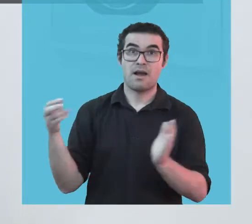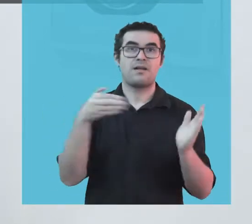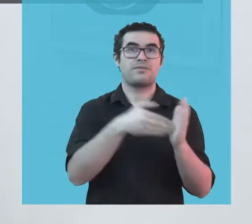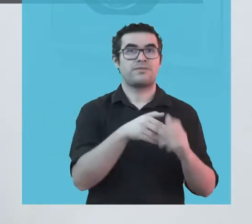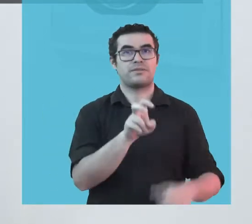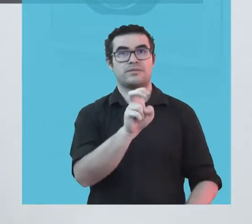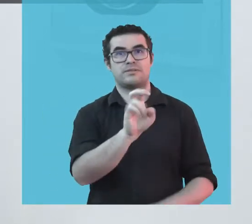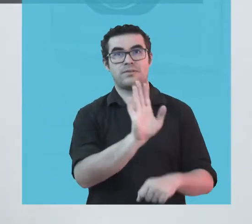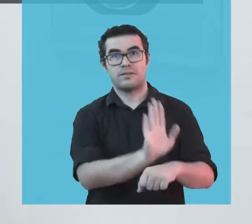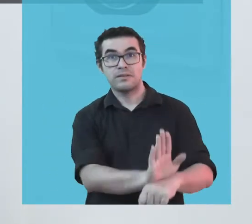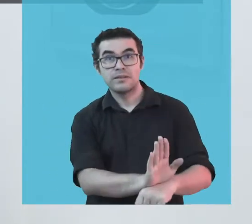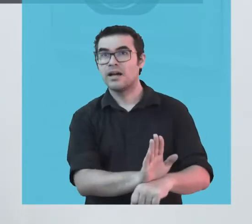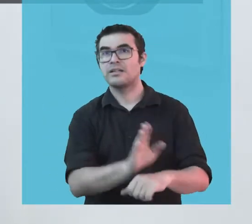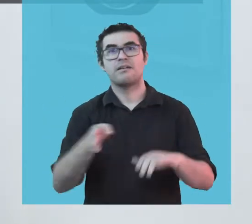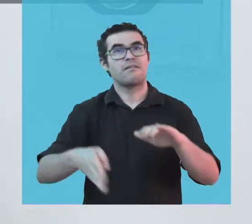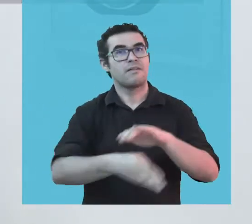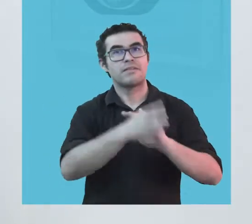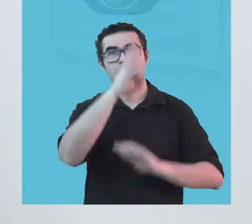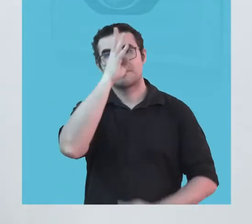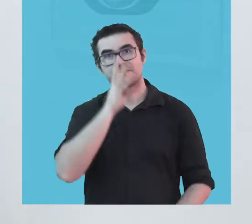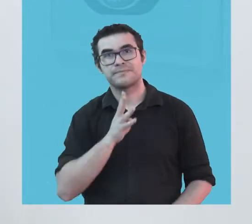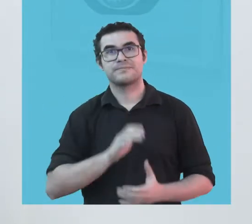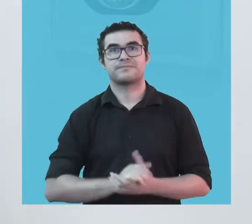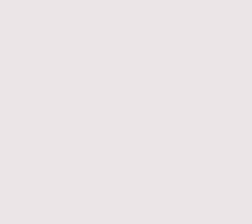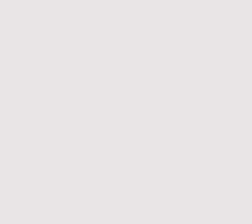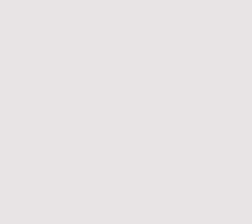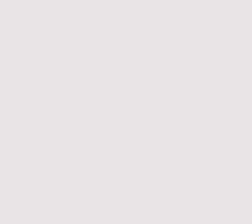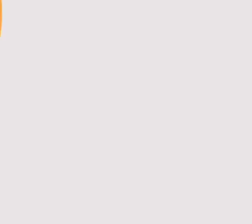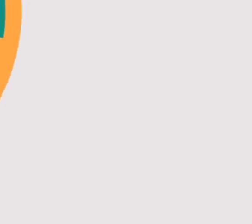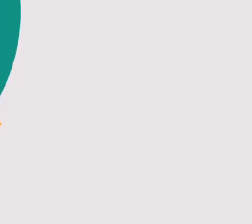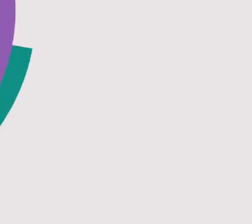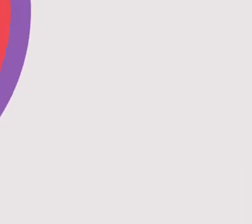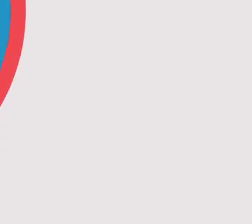às 17 horas, sempre com entrada gratuita.